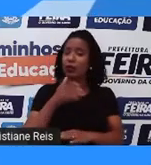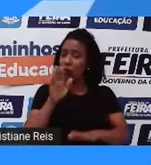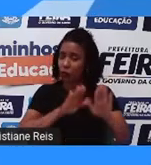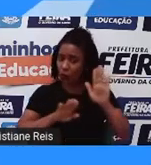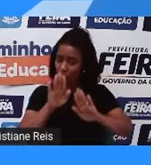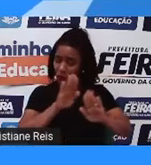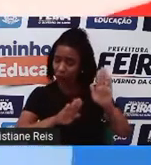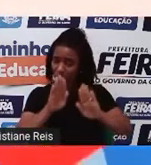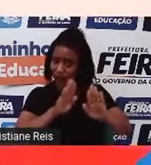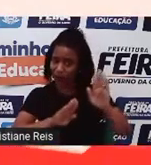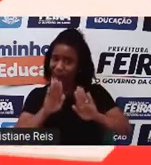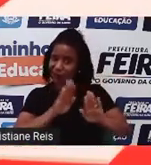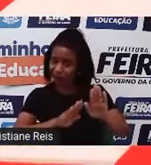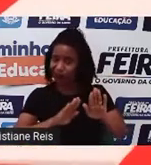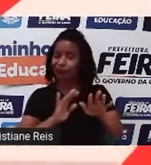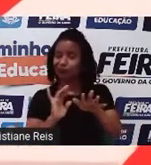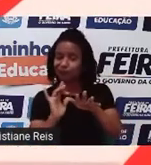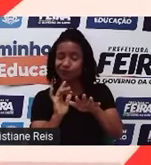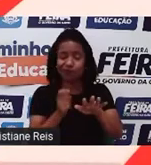hackeados